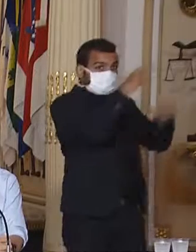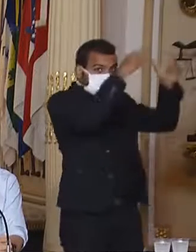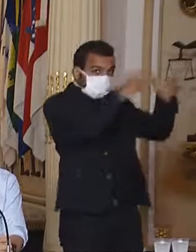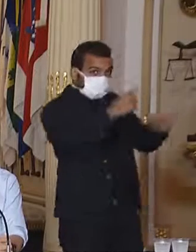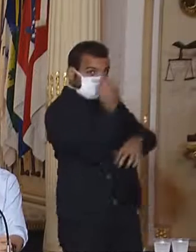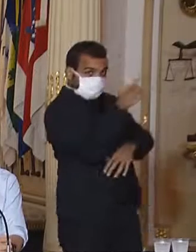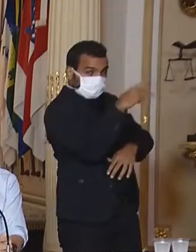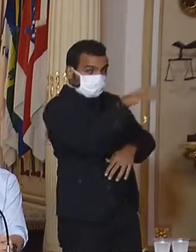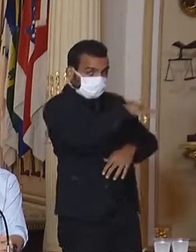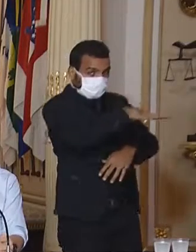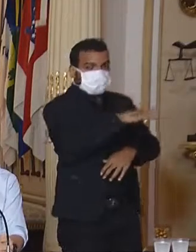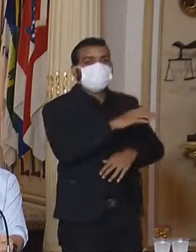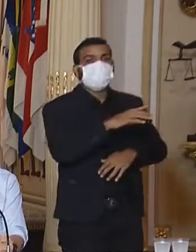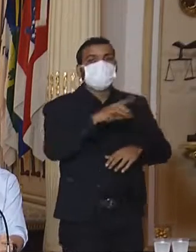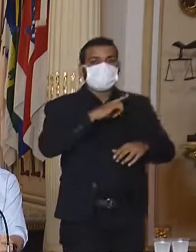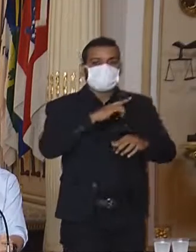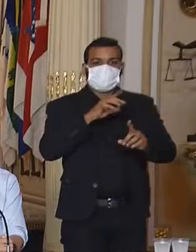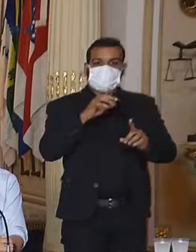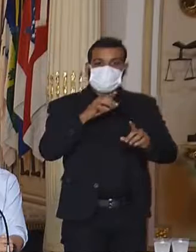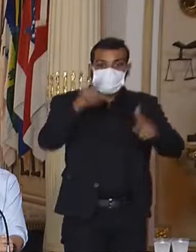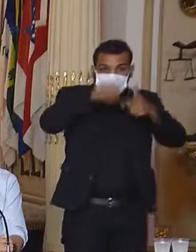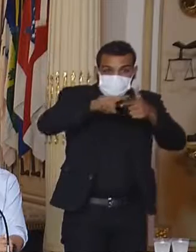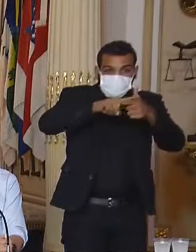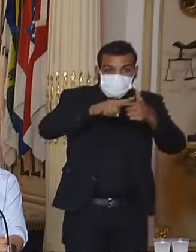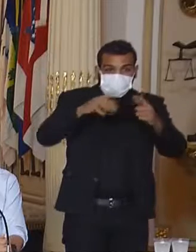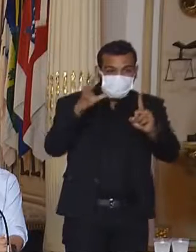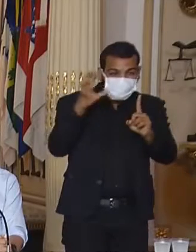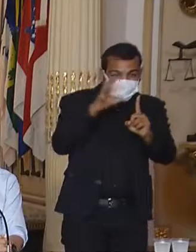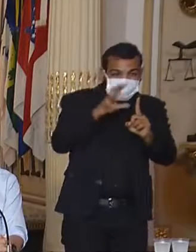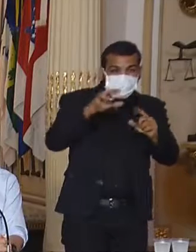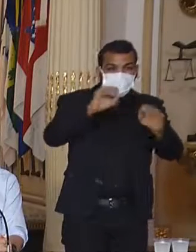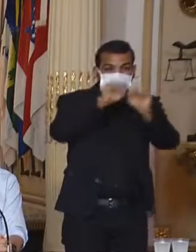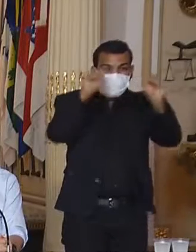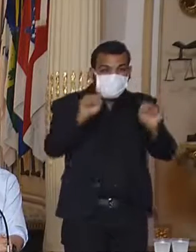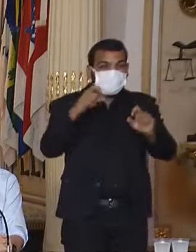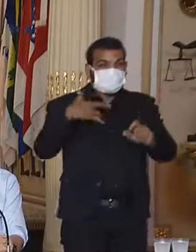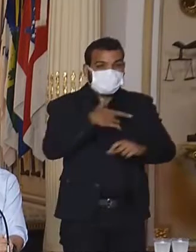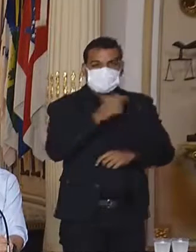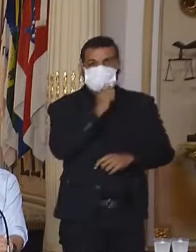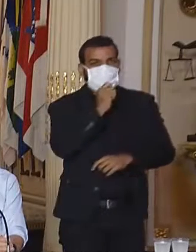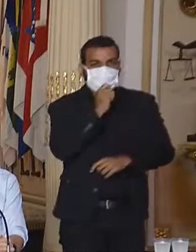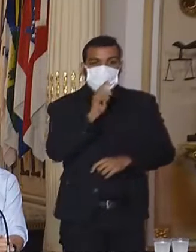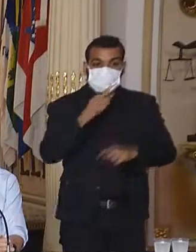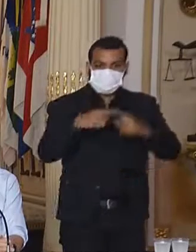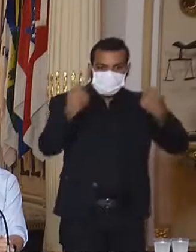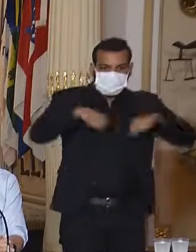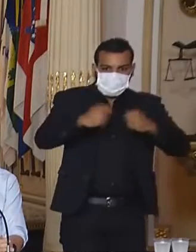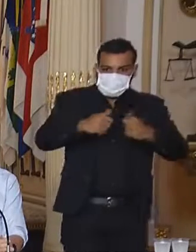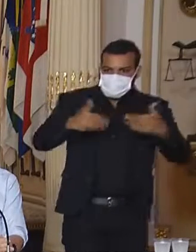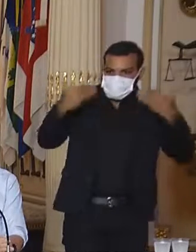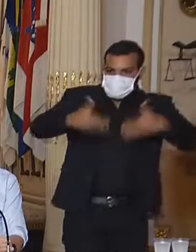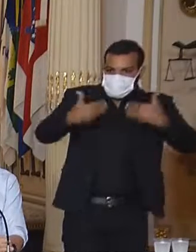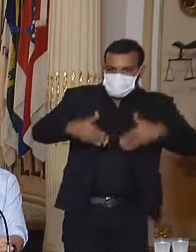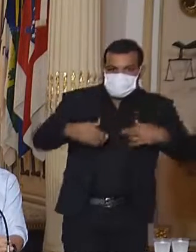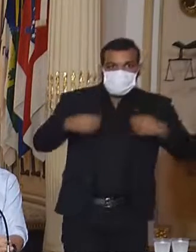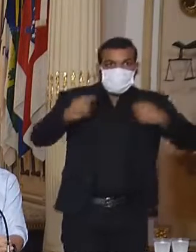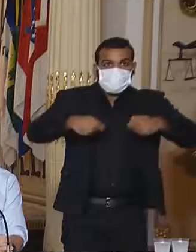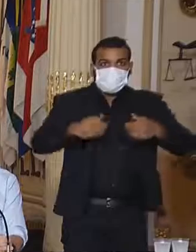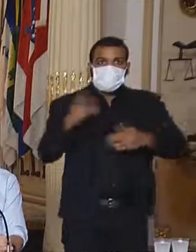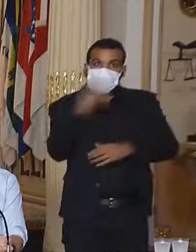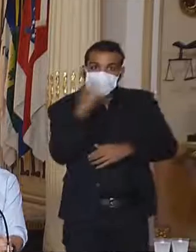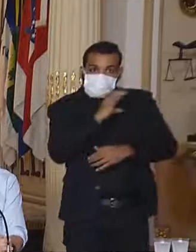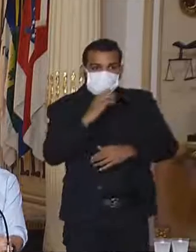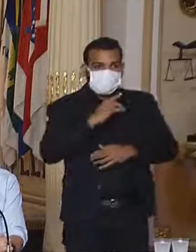uma pressão sobre o sistema de saúde que justificasse você acelerar esse processo através de